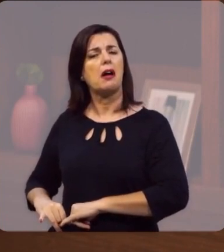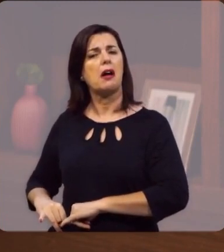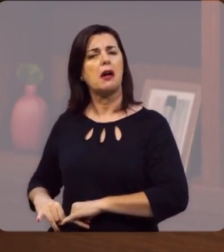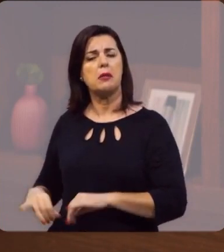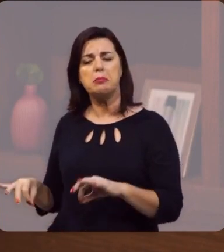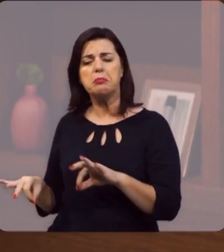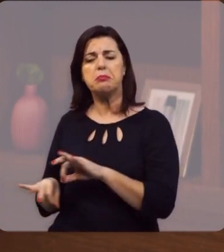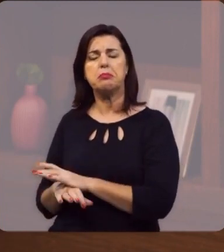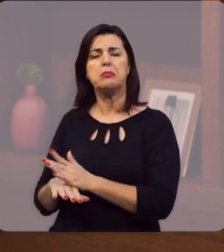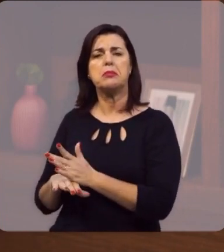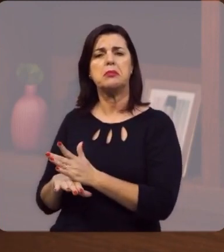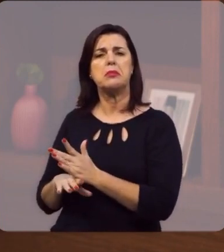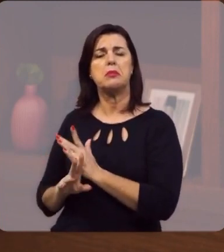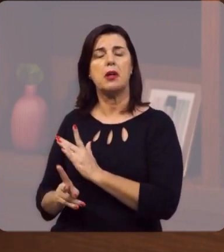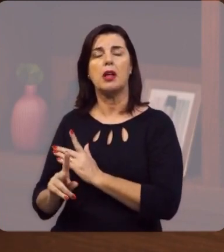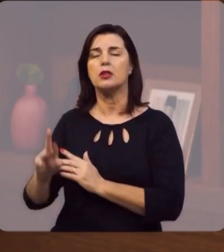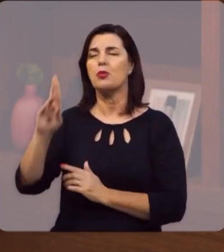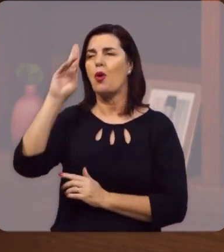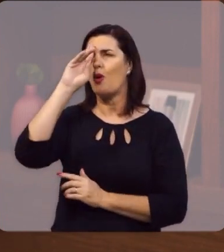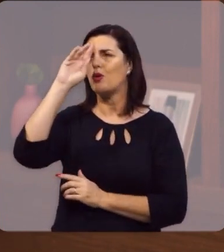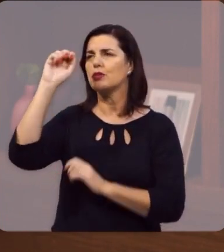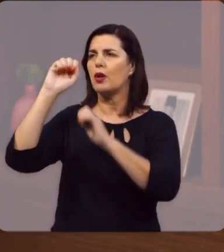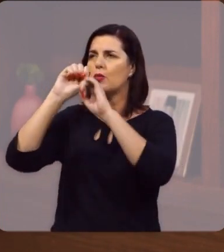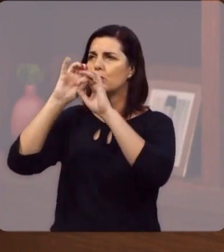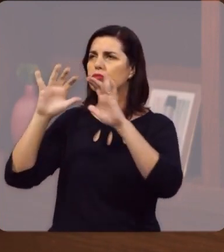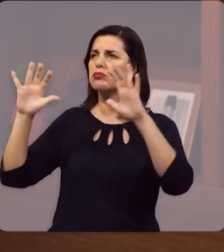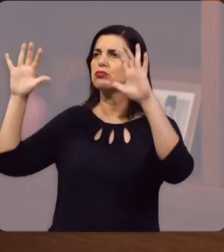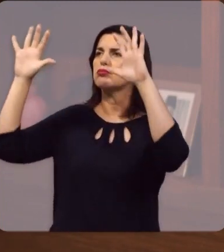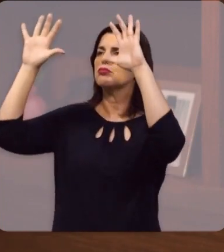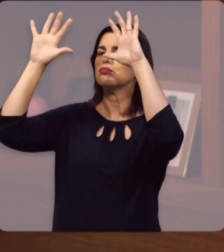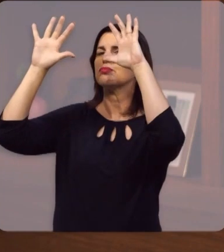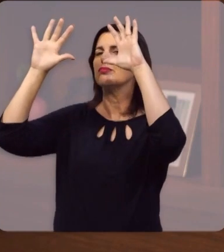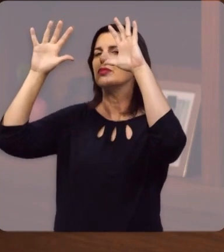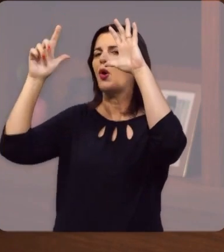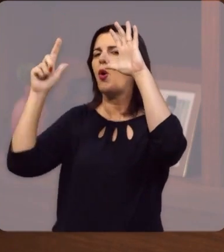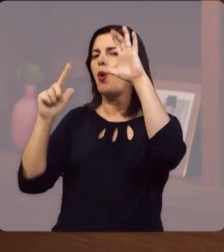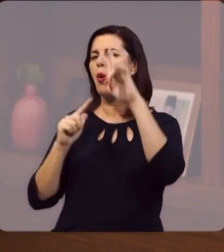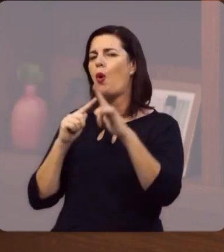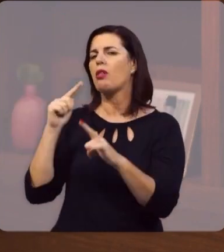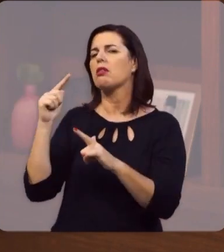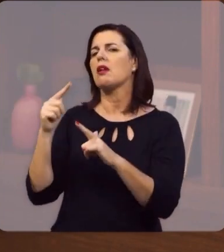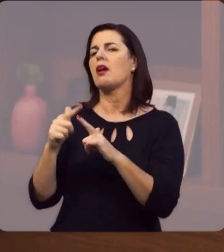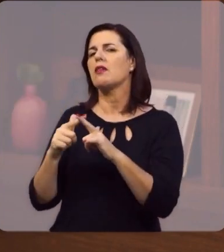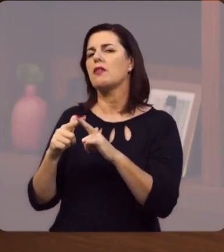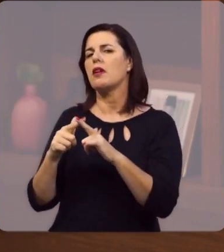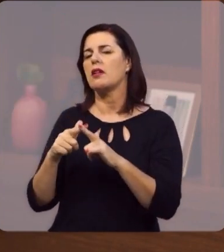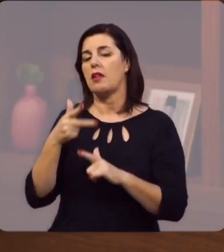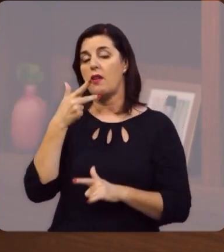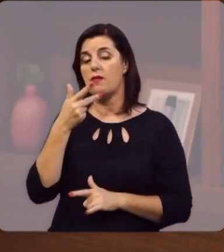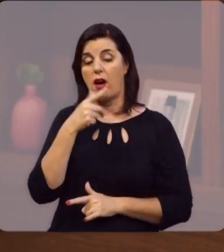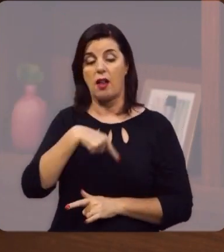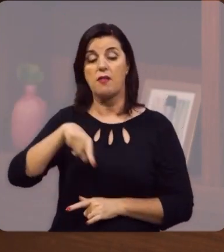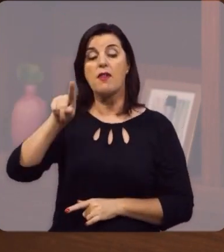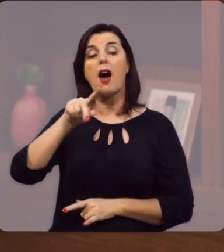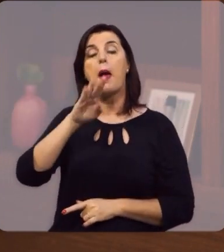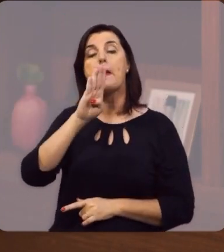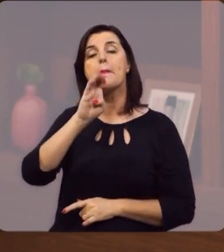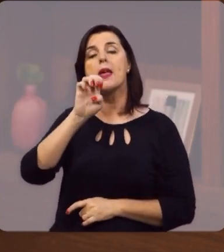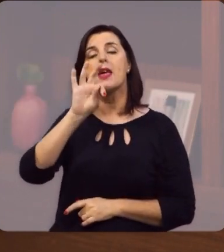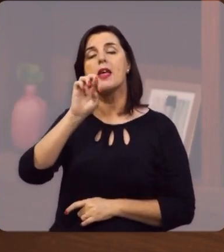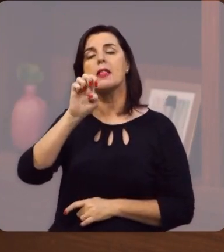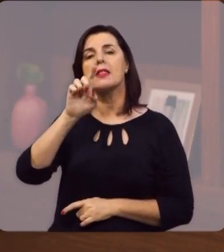acachapante derrota. O Senhor aparece para fazer a terceira estação da vida dele. E Deus diz, suba para Betel,